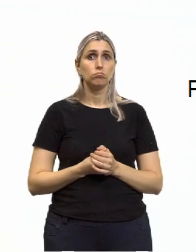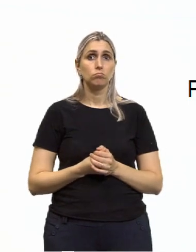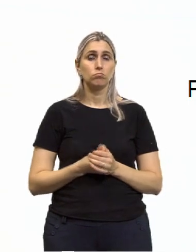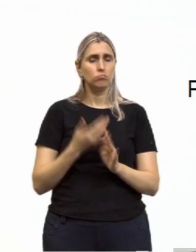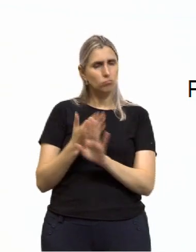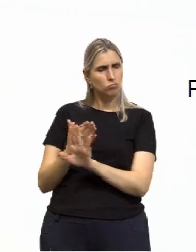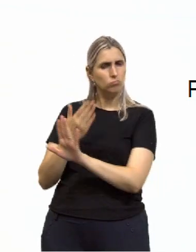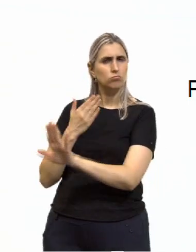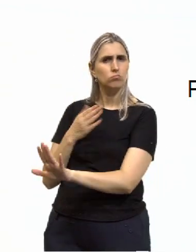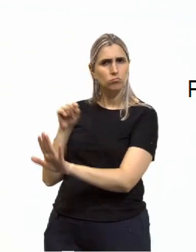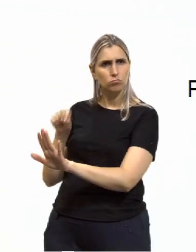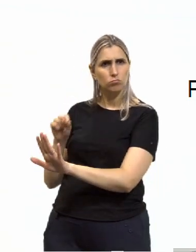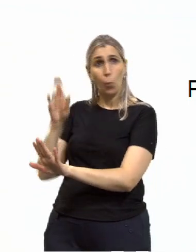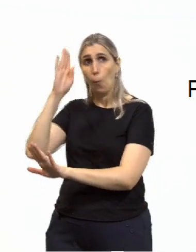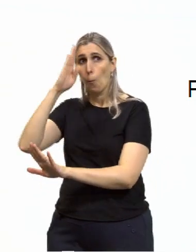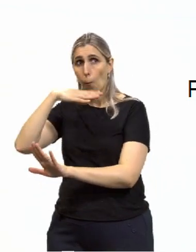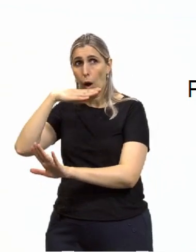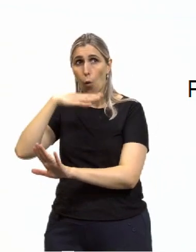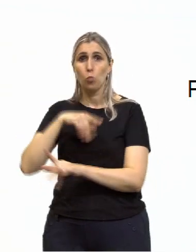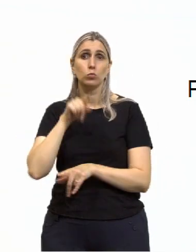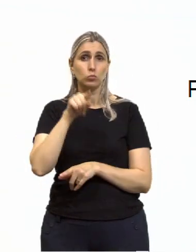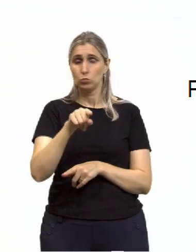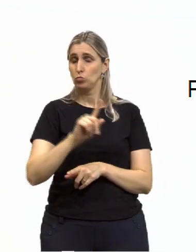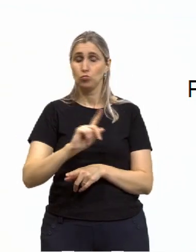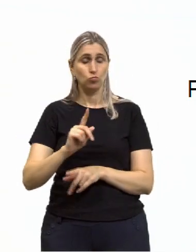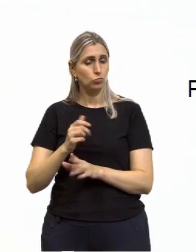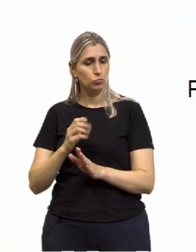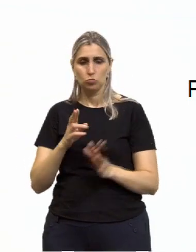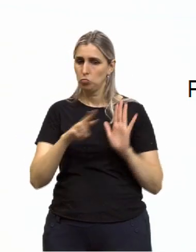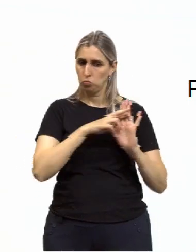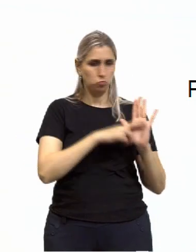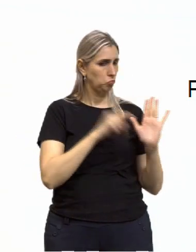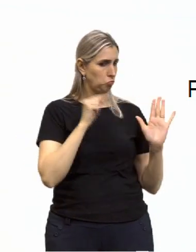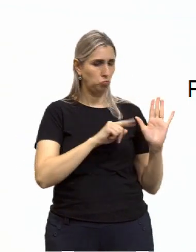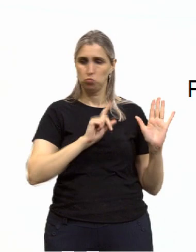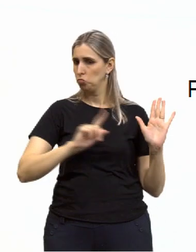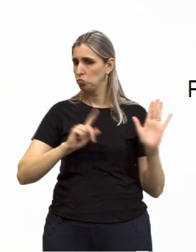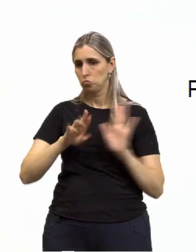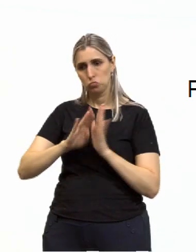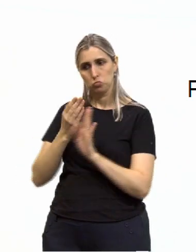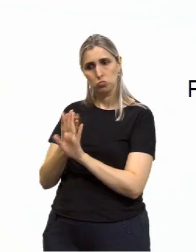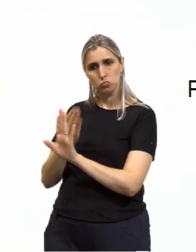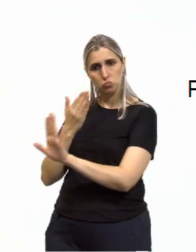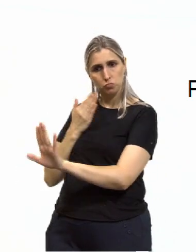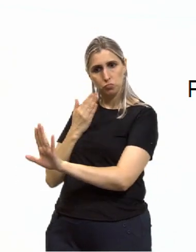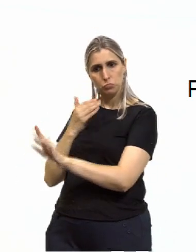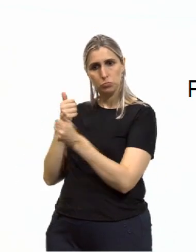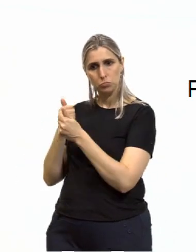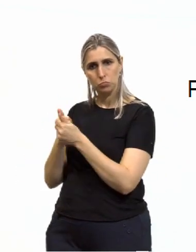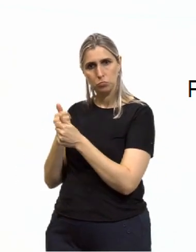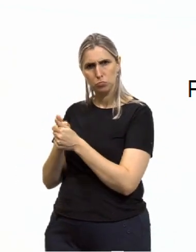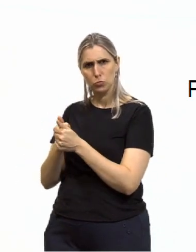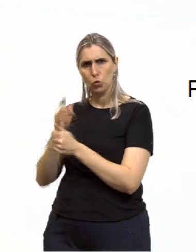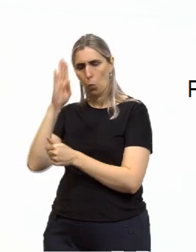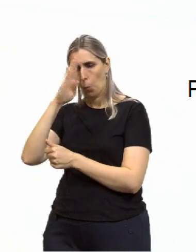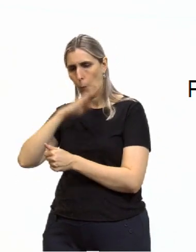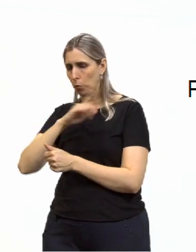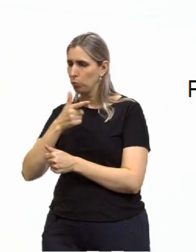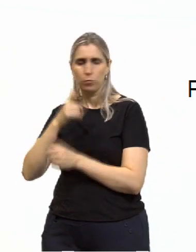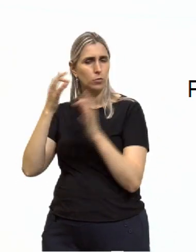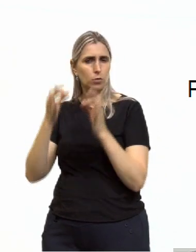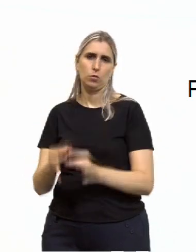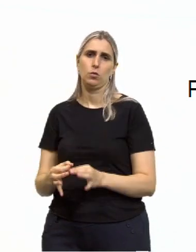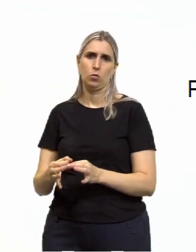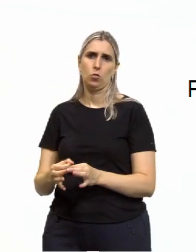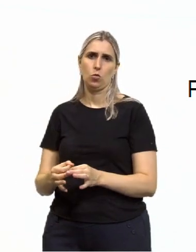o afastamento seria o quê? Seria o mal, se você não segue o manual, você está se distanciando, você está se aproximando do que não é certo do que